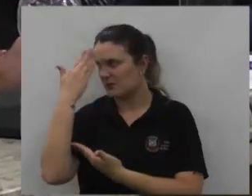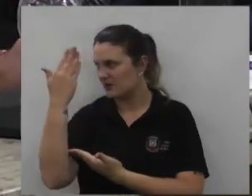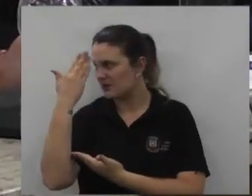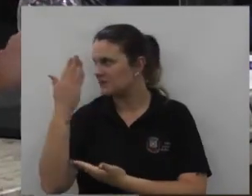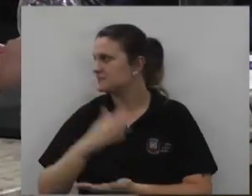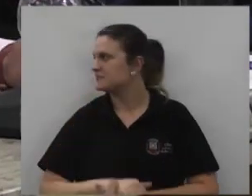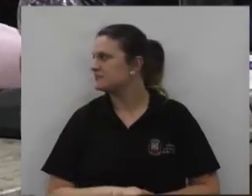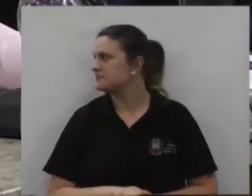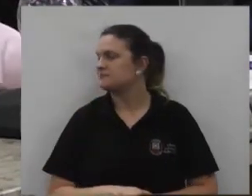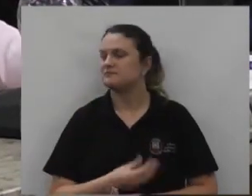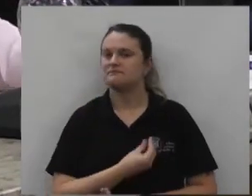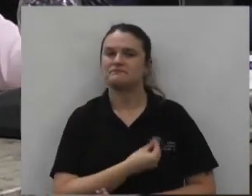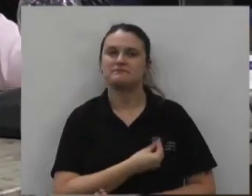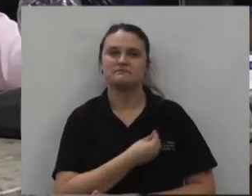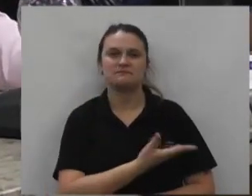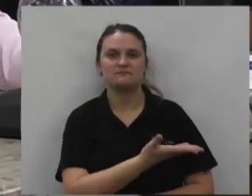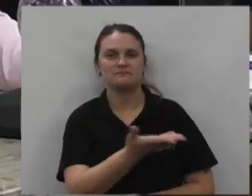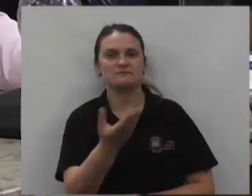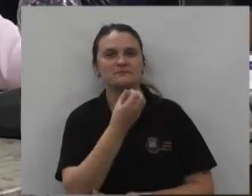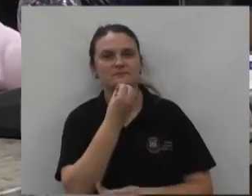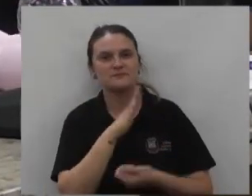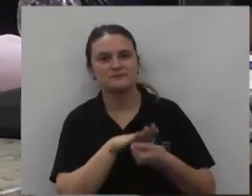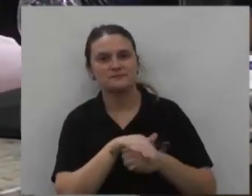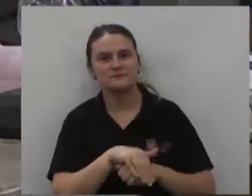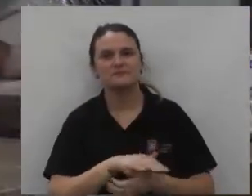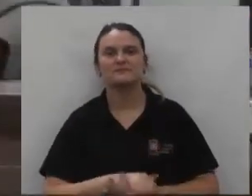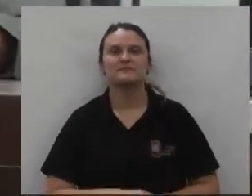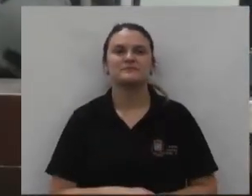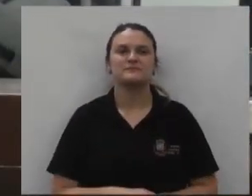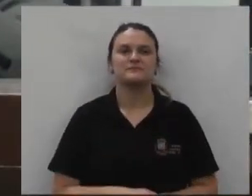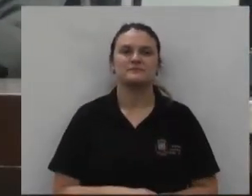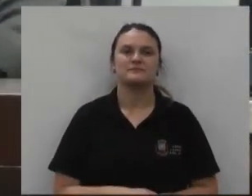presidente muito obrigado pela presença de todos e uma boa noite